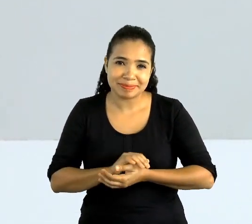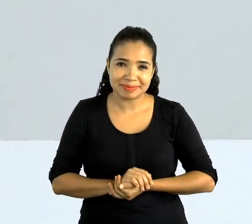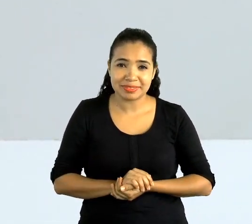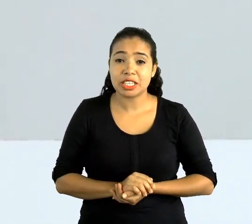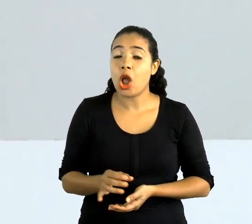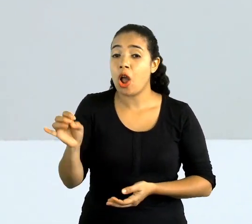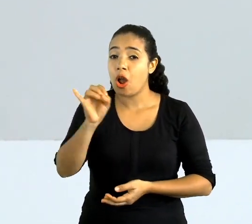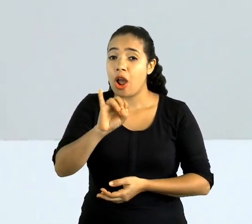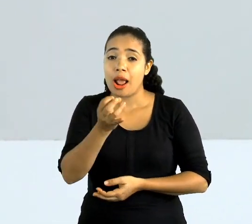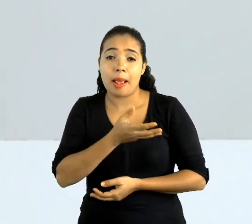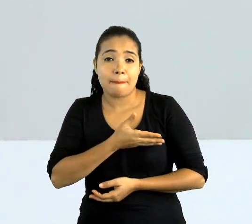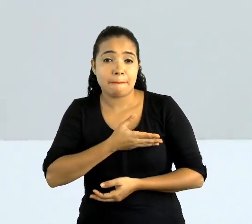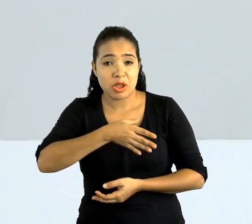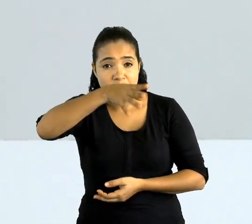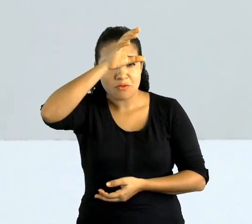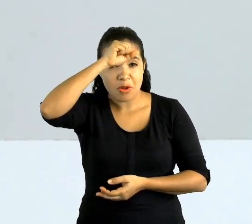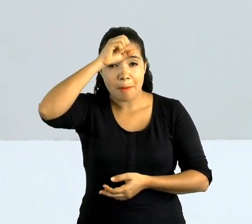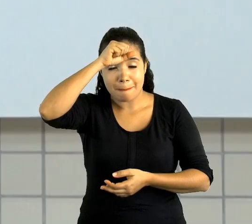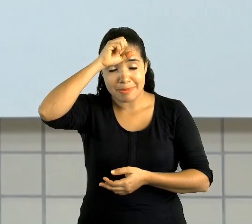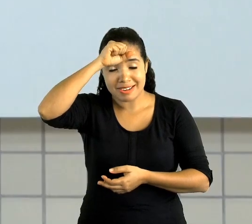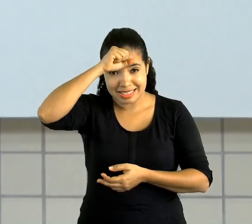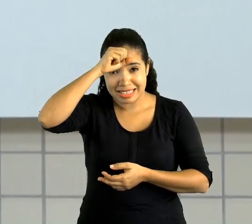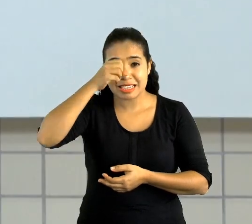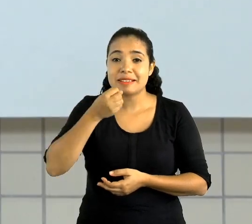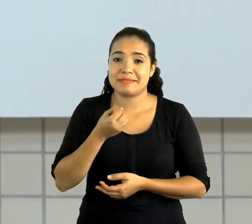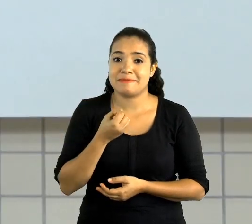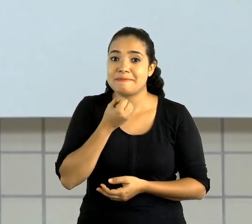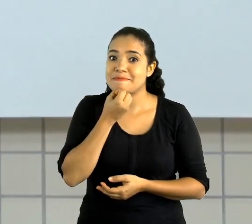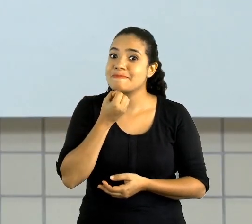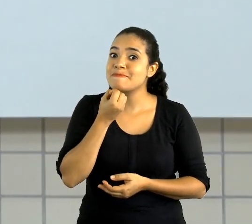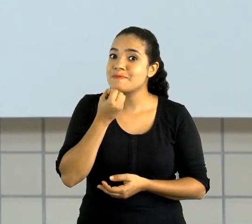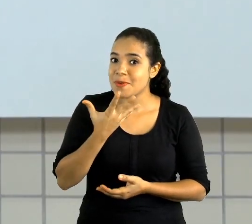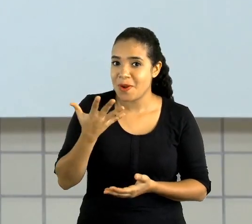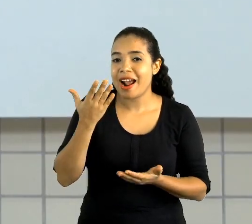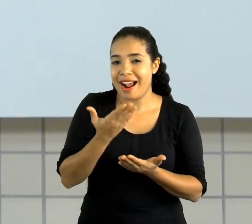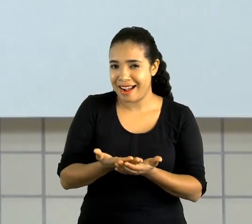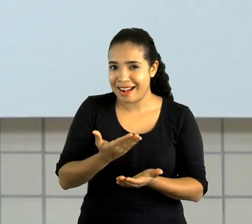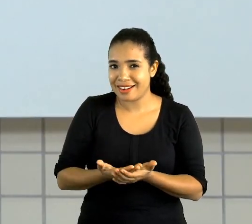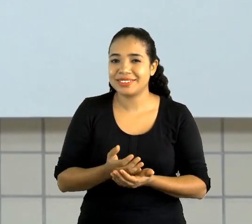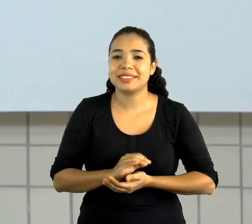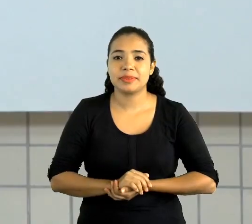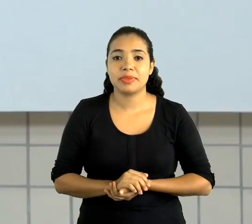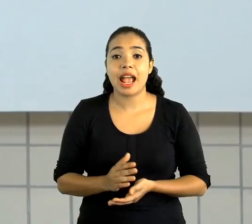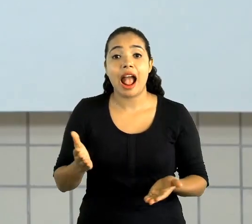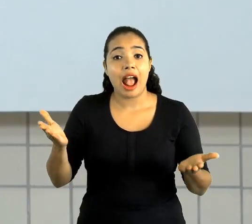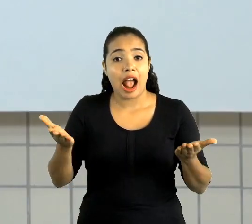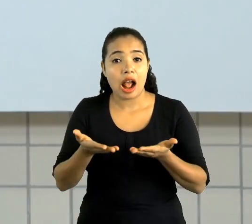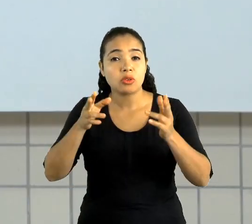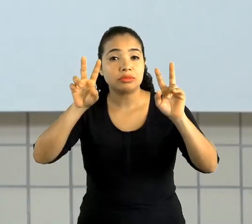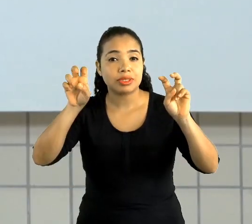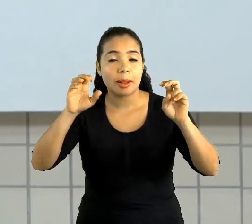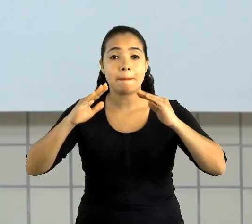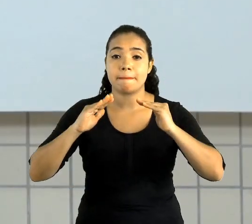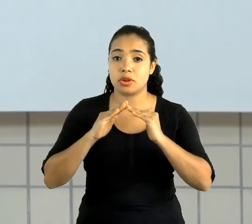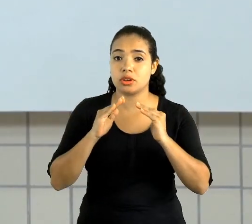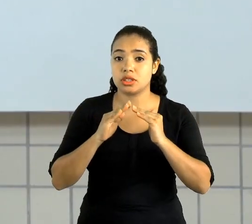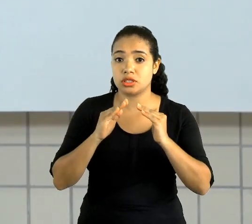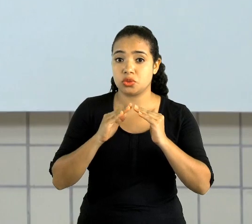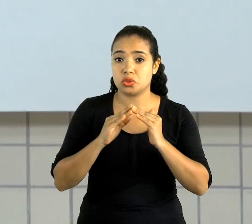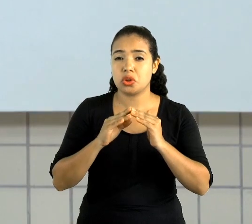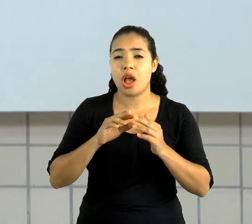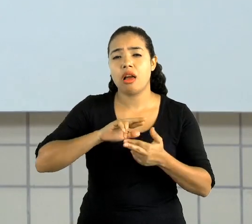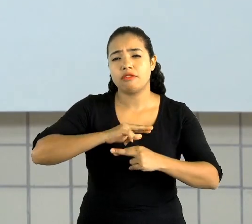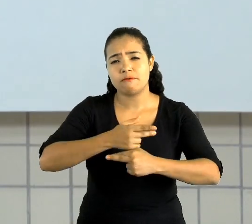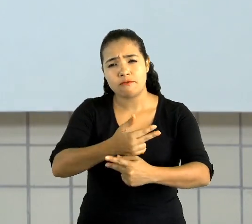bastante e uma boa aula! A aula de hoje é sobre moradias. Podemos observar que há diferentes